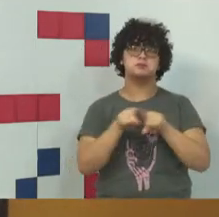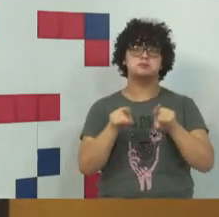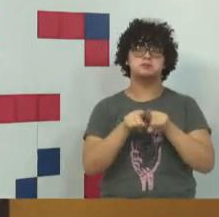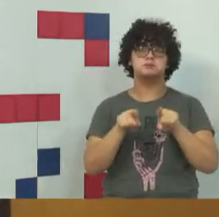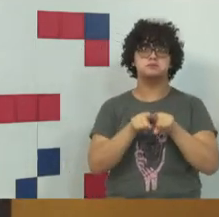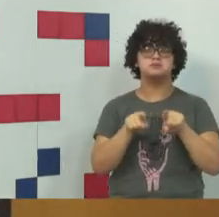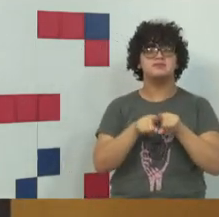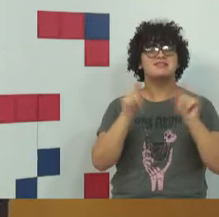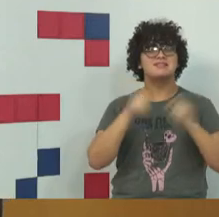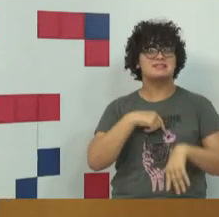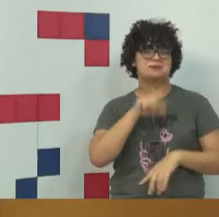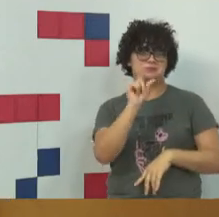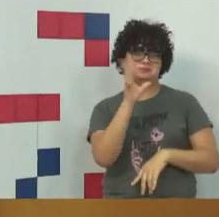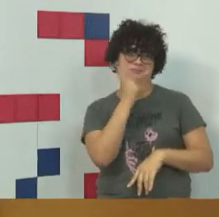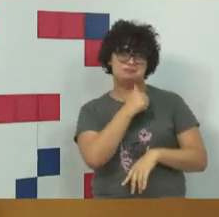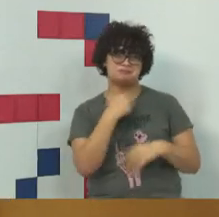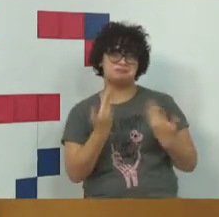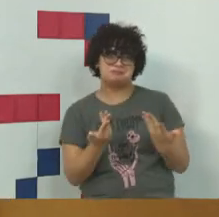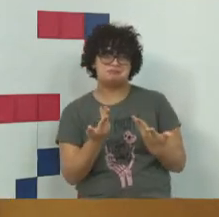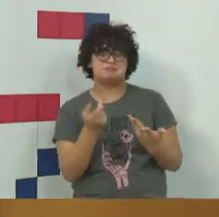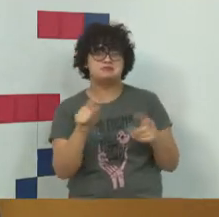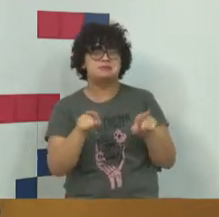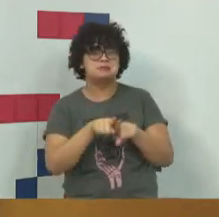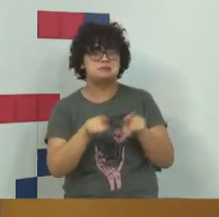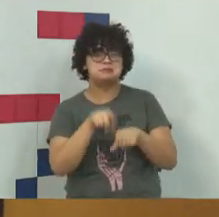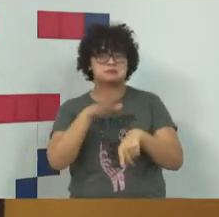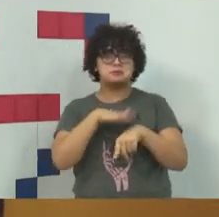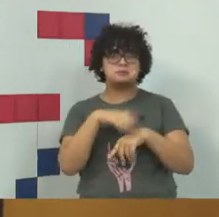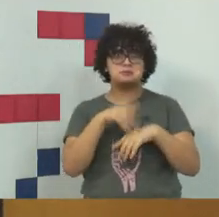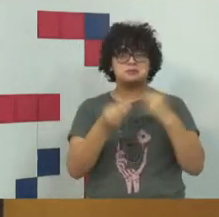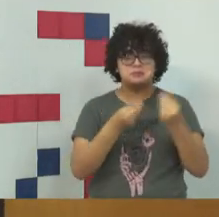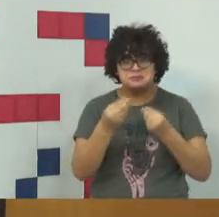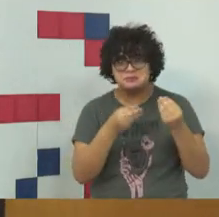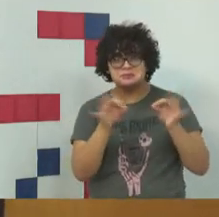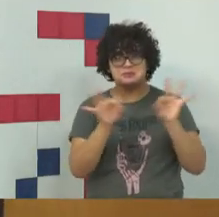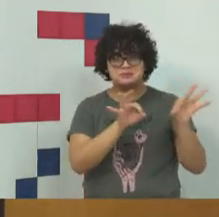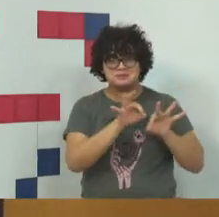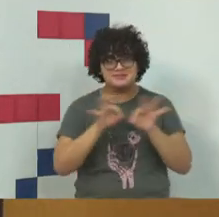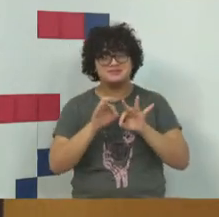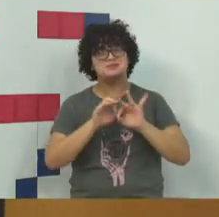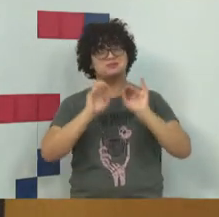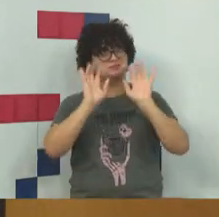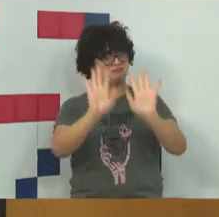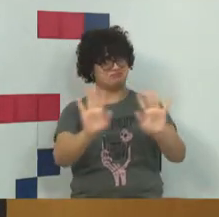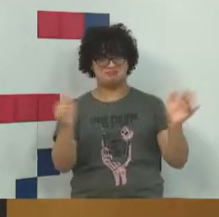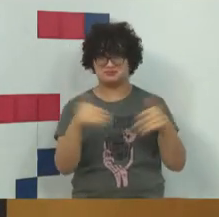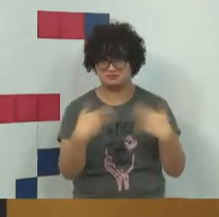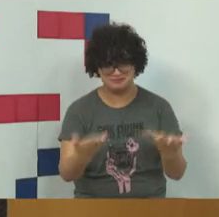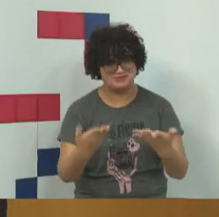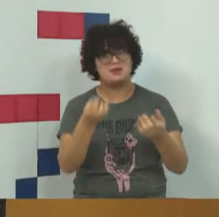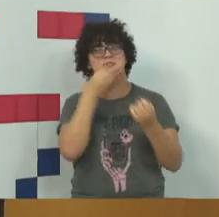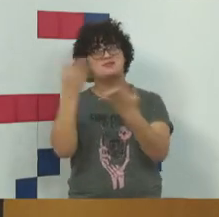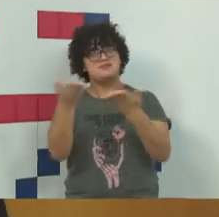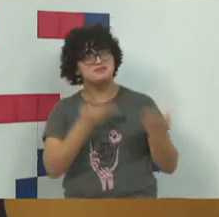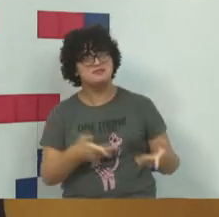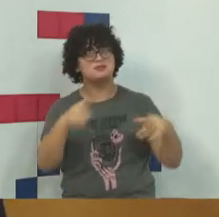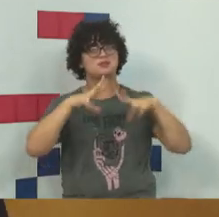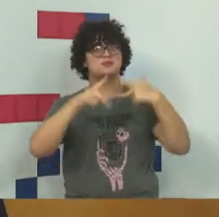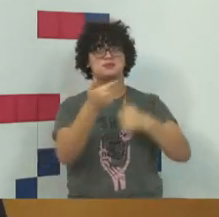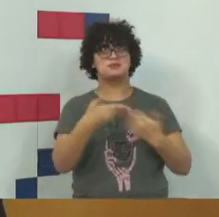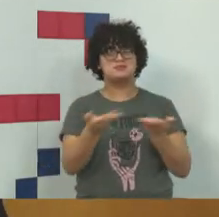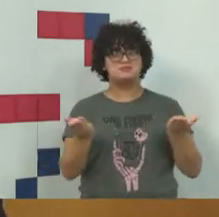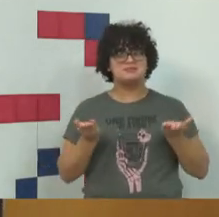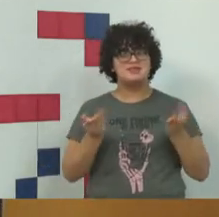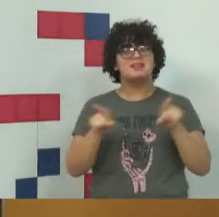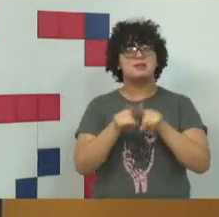demorou, consumiu algum tempo da nossa apresentação. Então, sem mais delongas, seja muito bem-vindo, seja muito bem-vinda